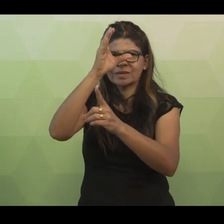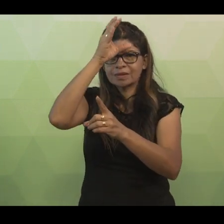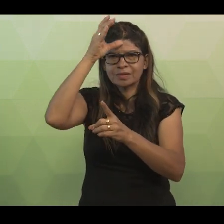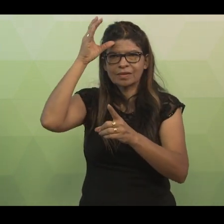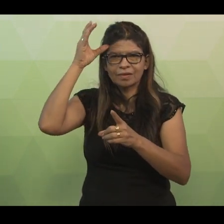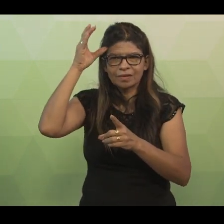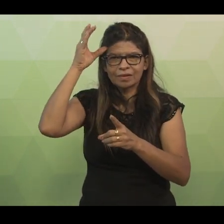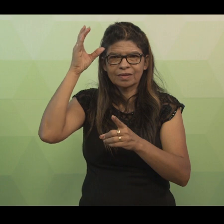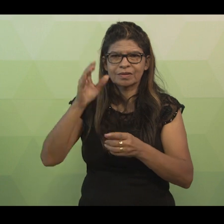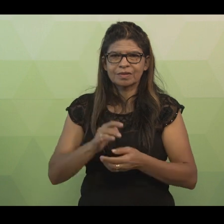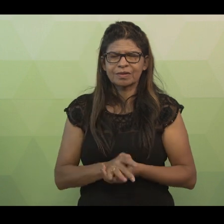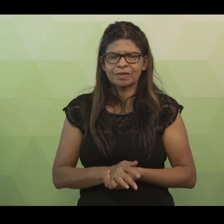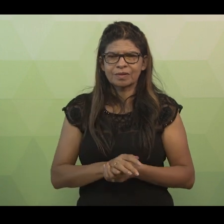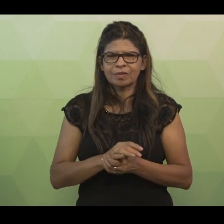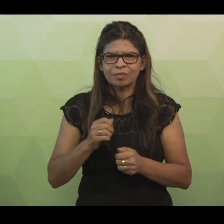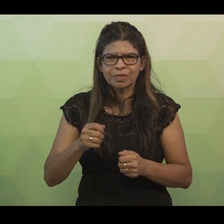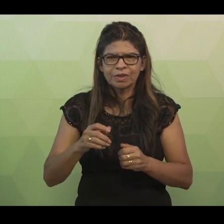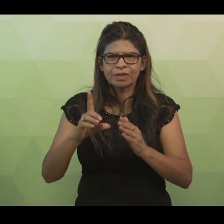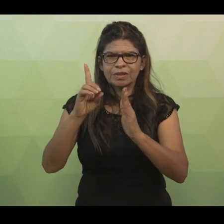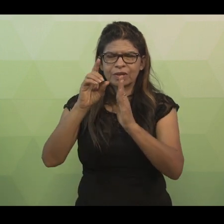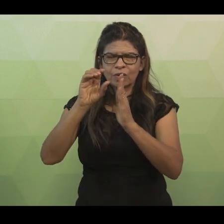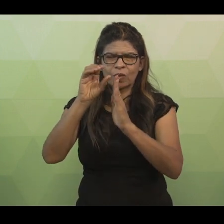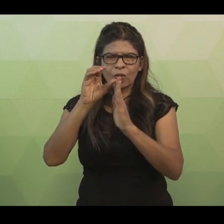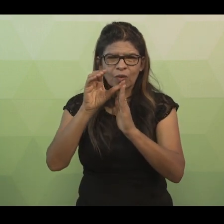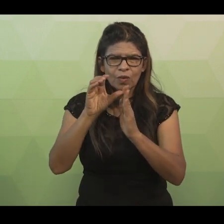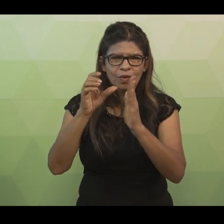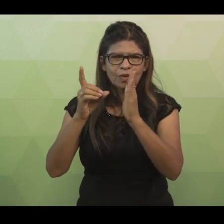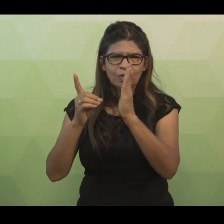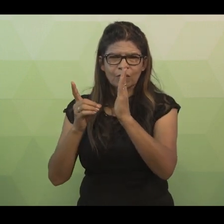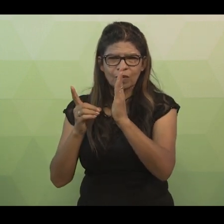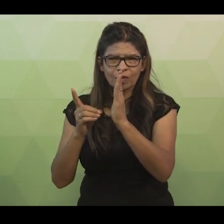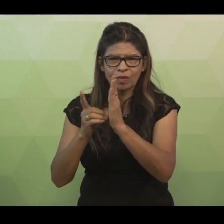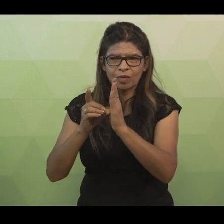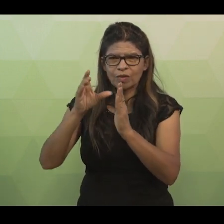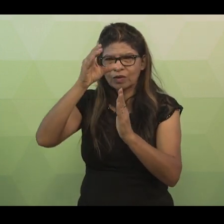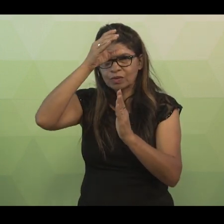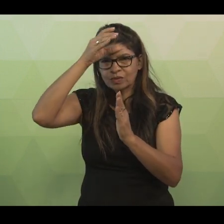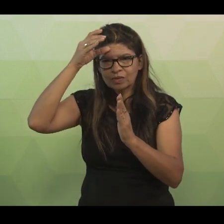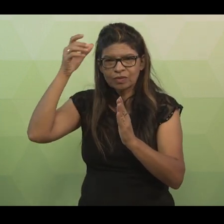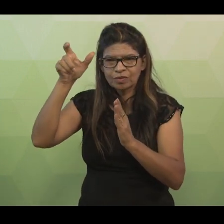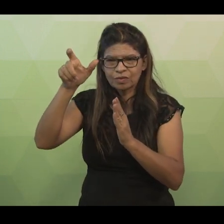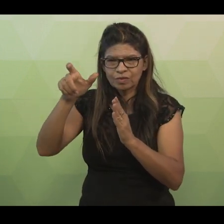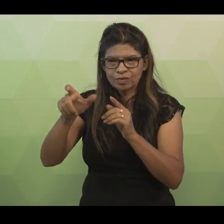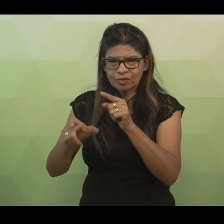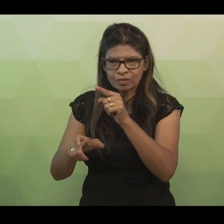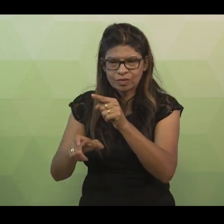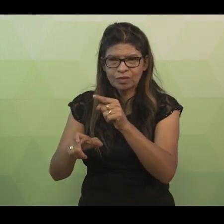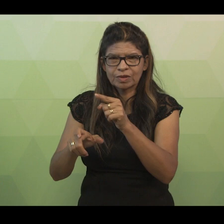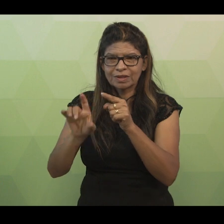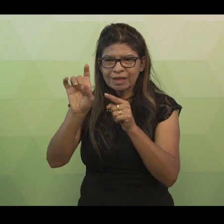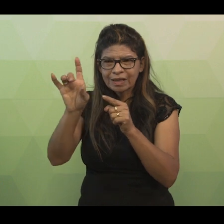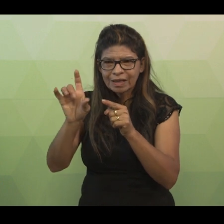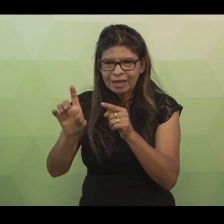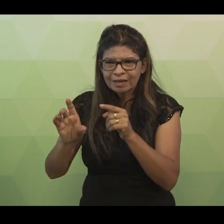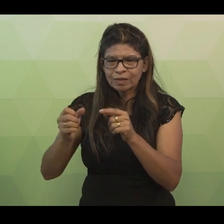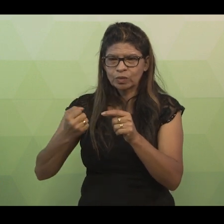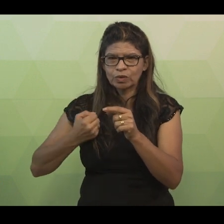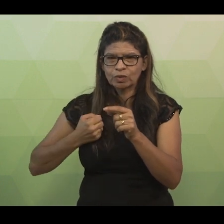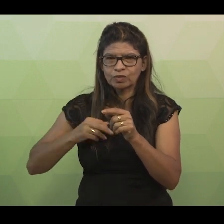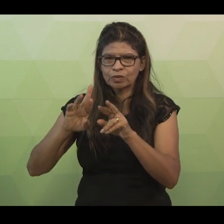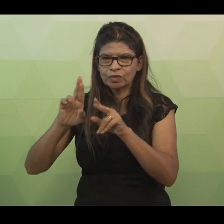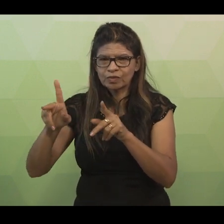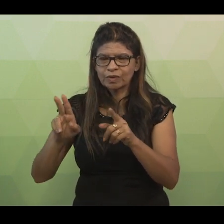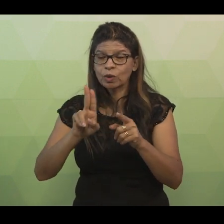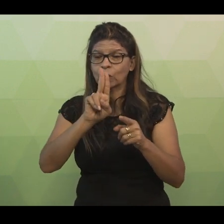seguintes atributos. Código do cliente, que também deverá ser único para cada cliente cadastrado, nome do